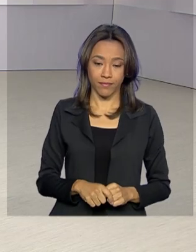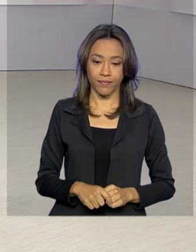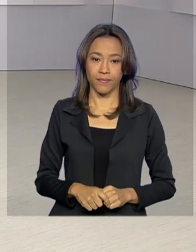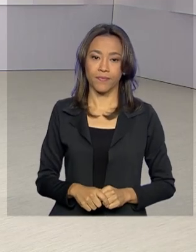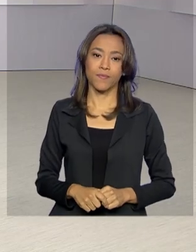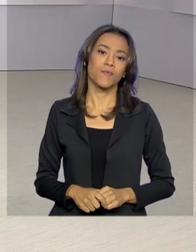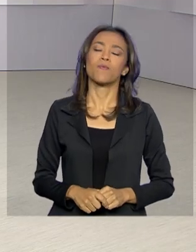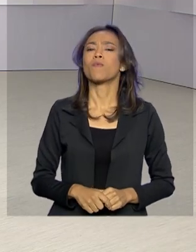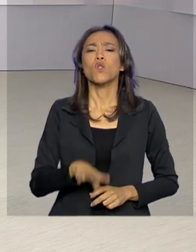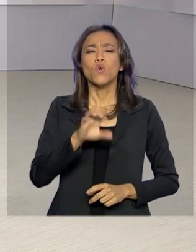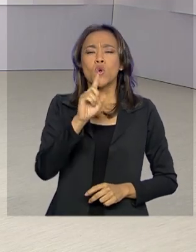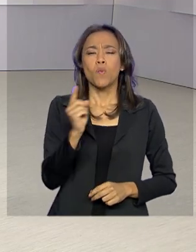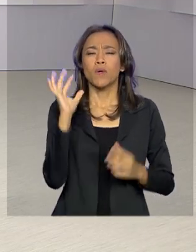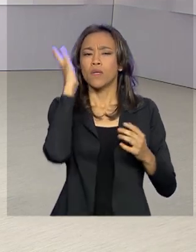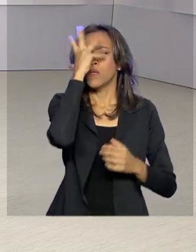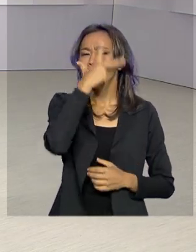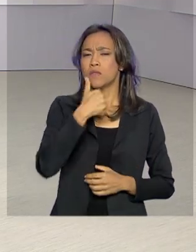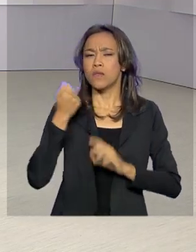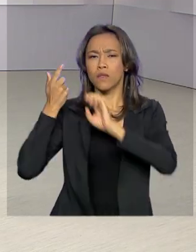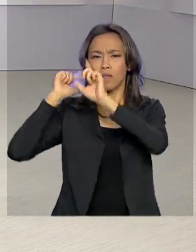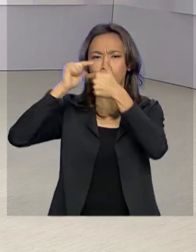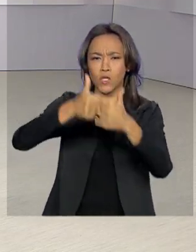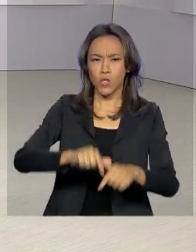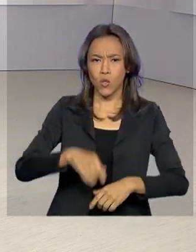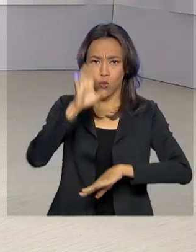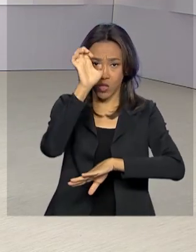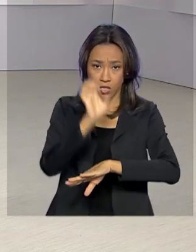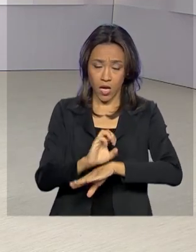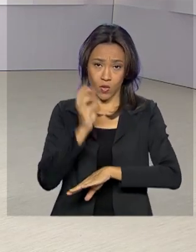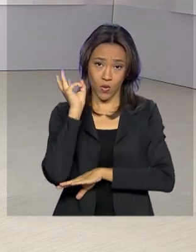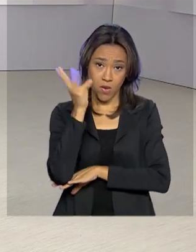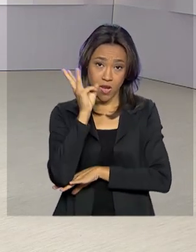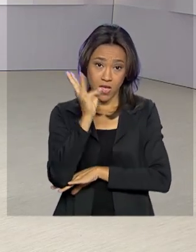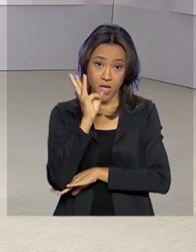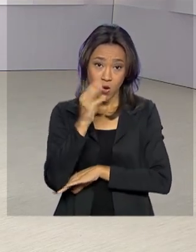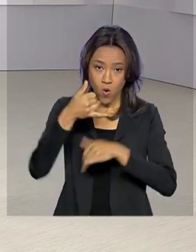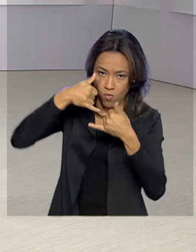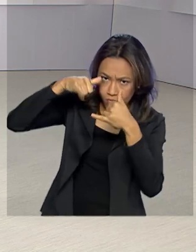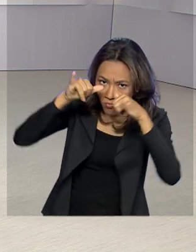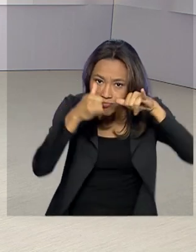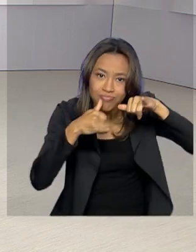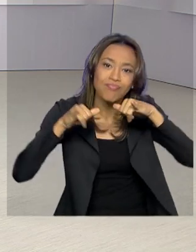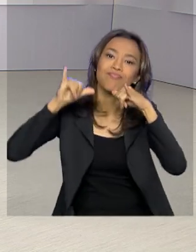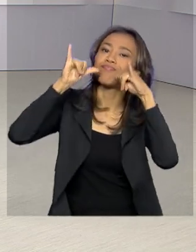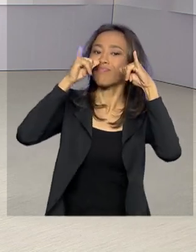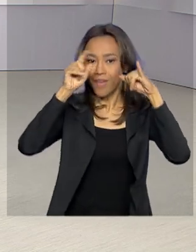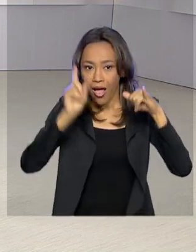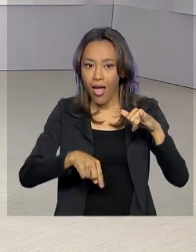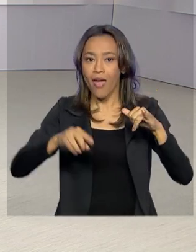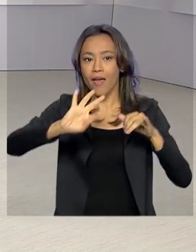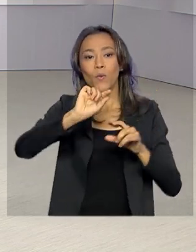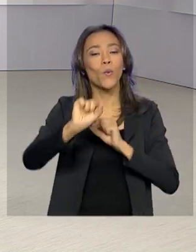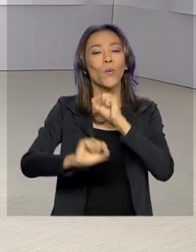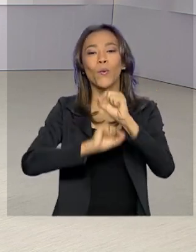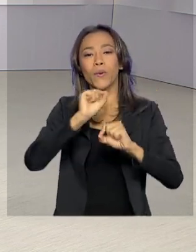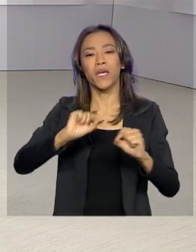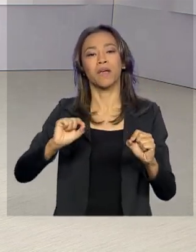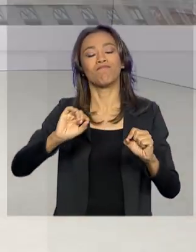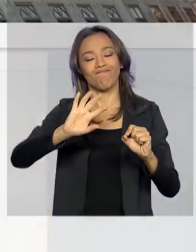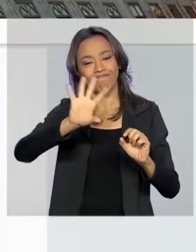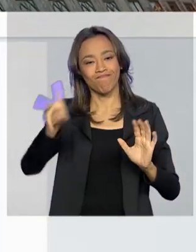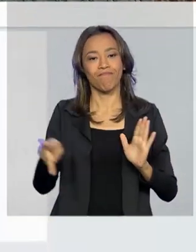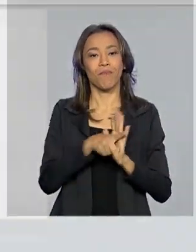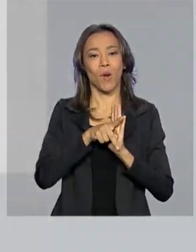Uma das mais belas tradições maranhenses, o Bumba Melboi, foi reconhecido como patrimônio imaterial da humanidade pela Unesco.